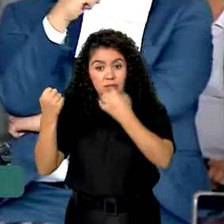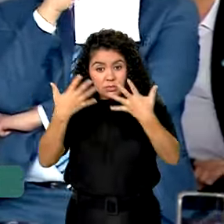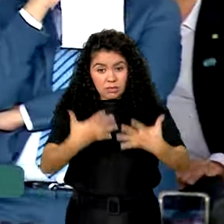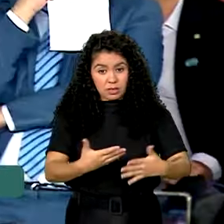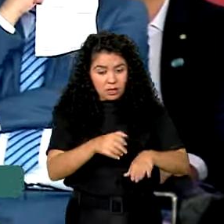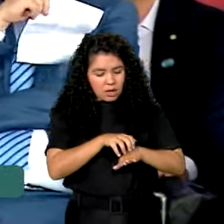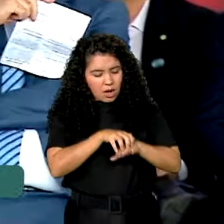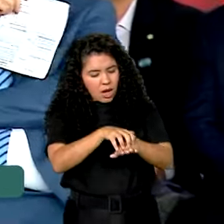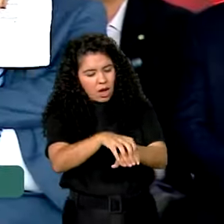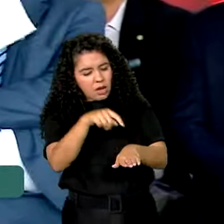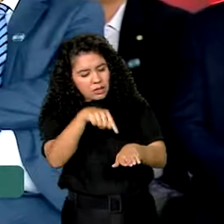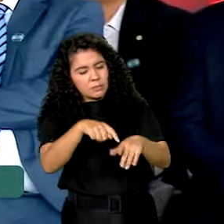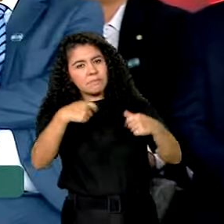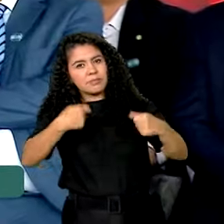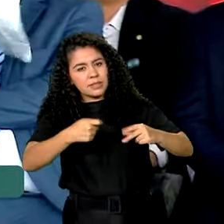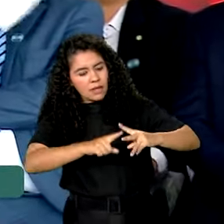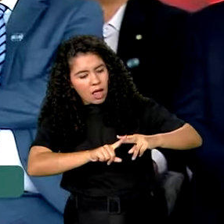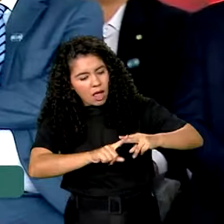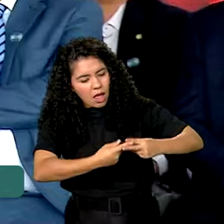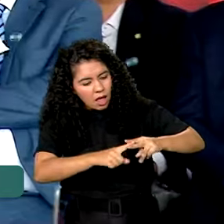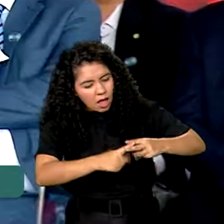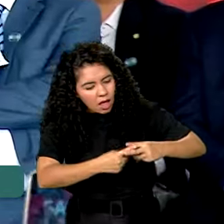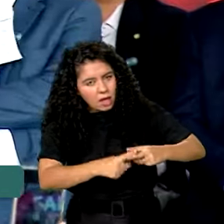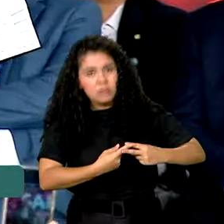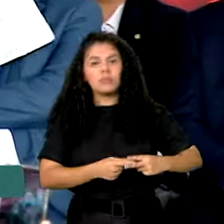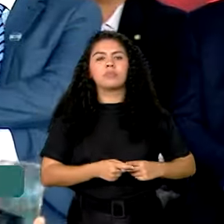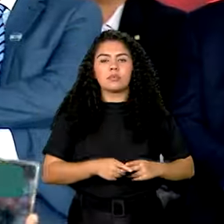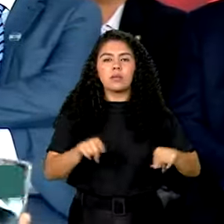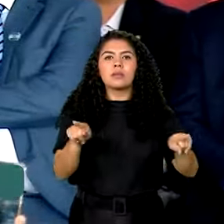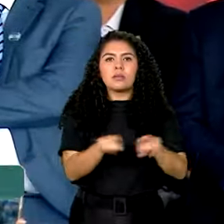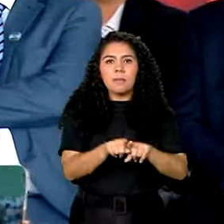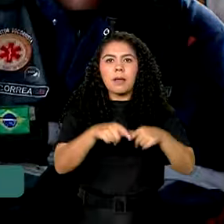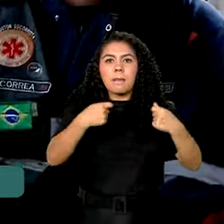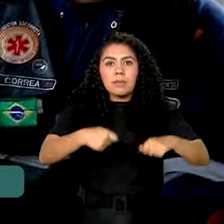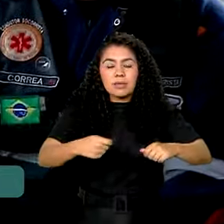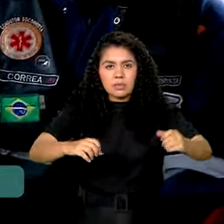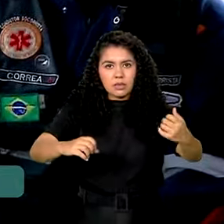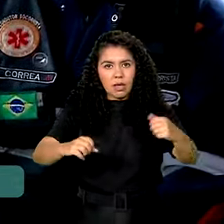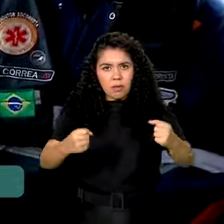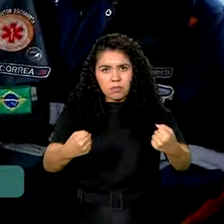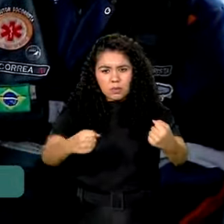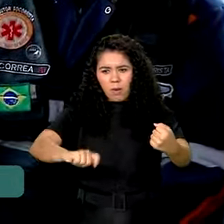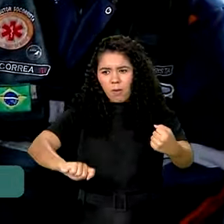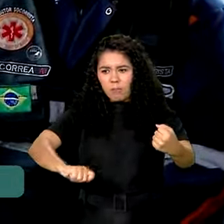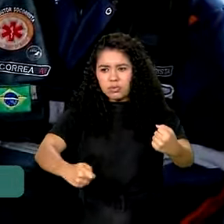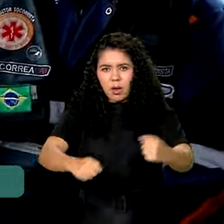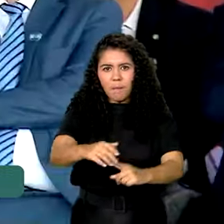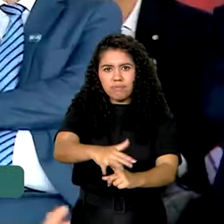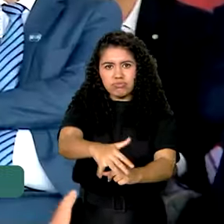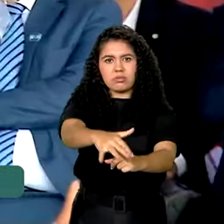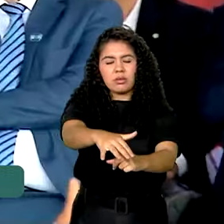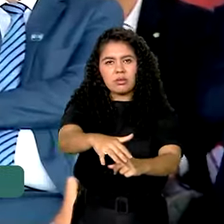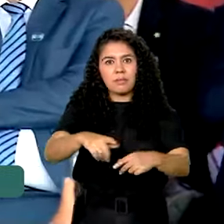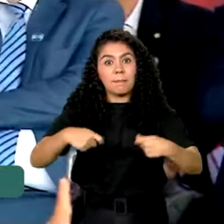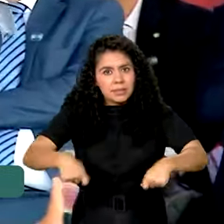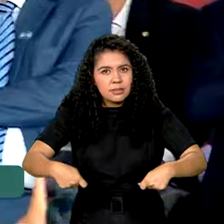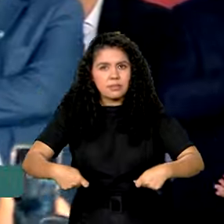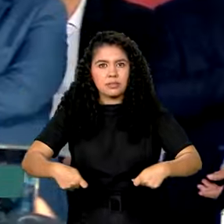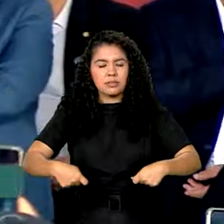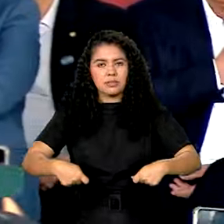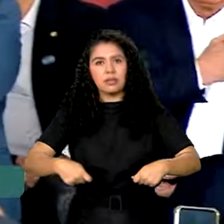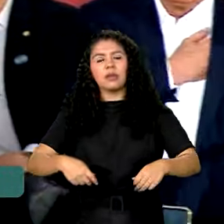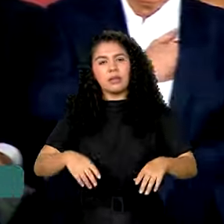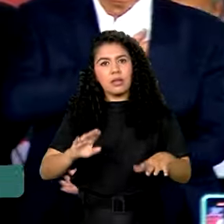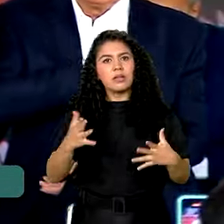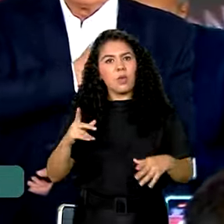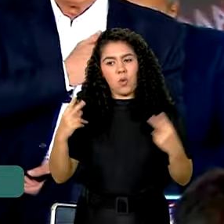bem de manutenção, ela tem que estar boa, hora que ligou o motor, ela tem que pegar. Da mesma forma que